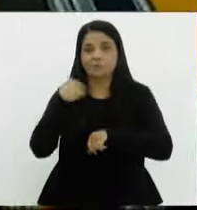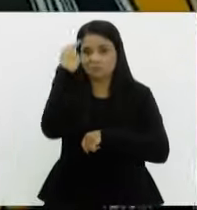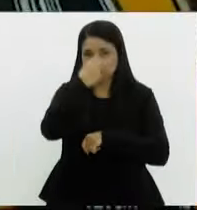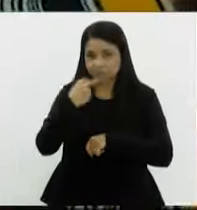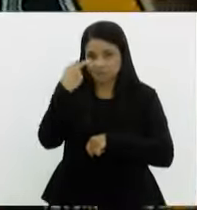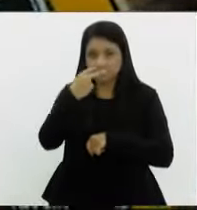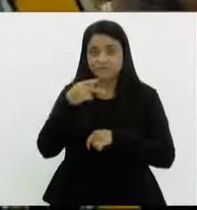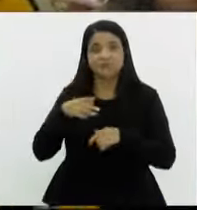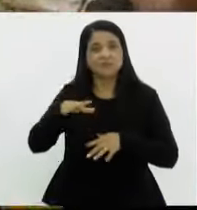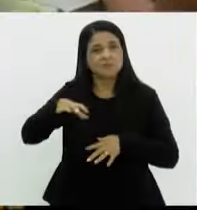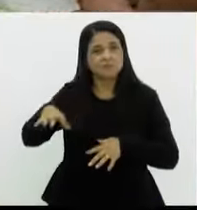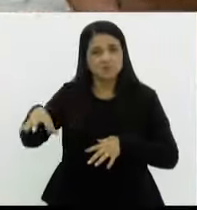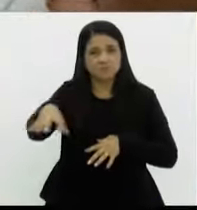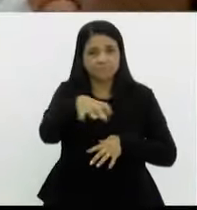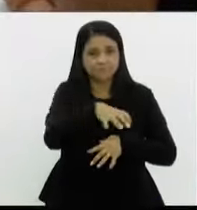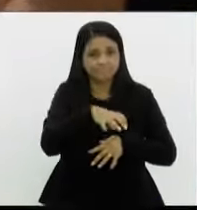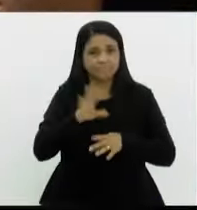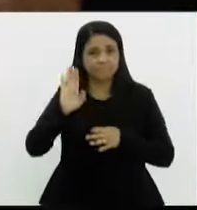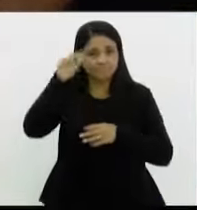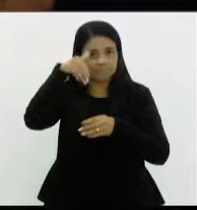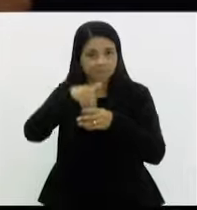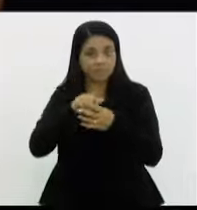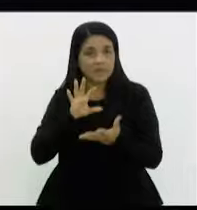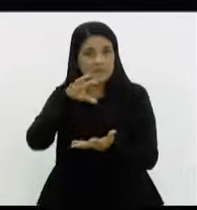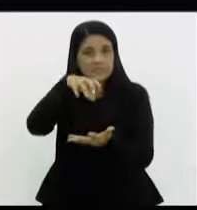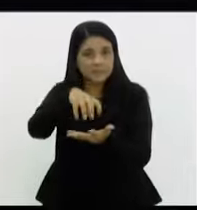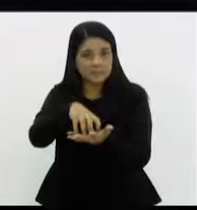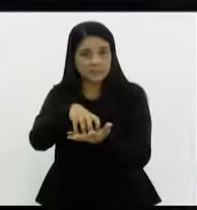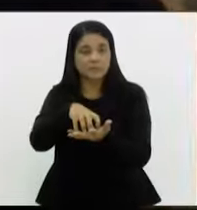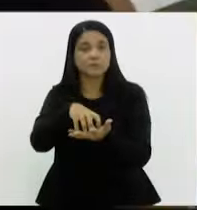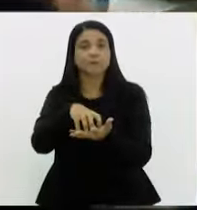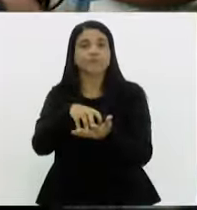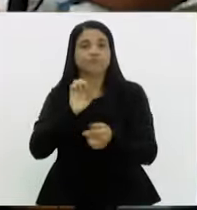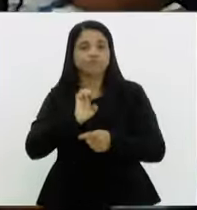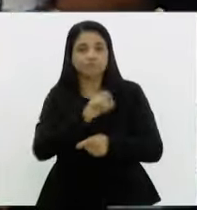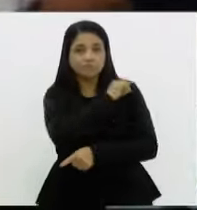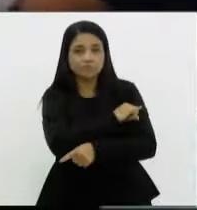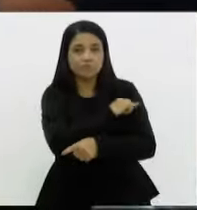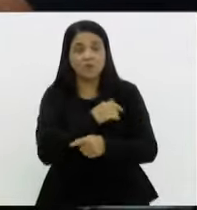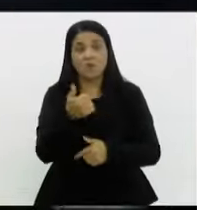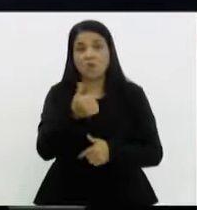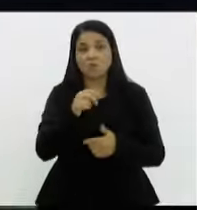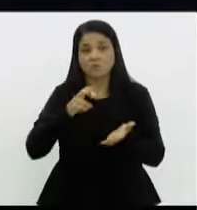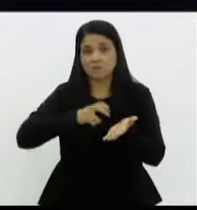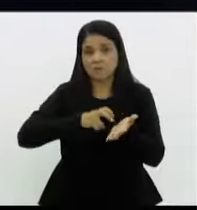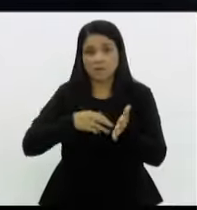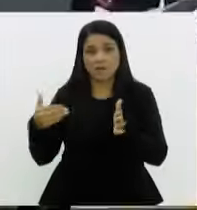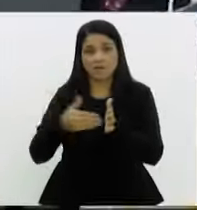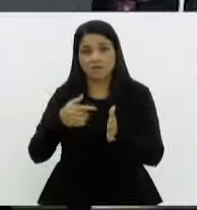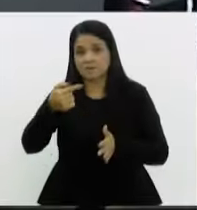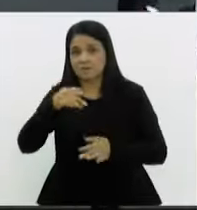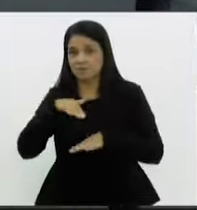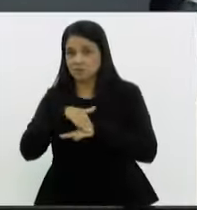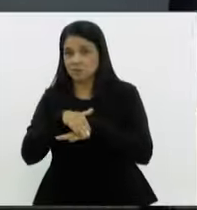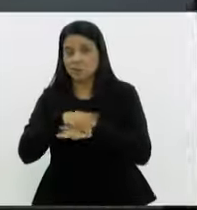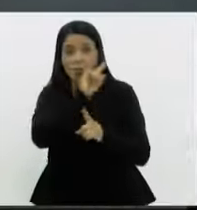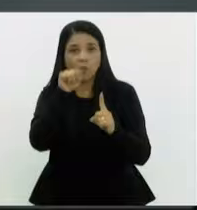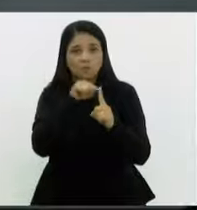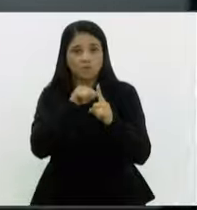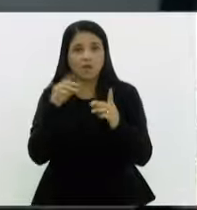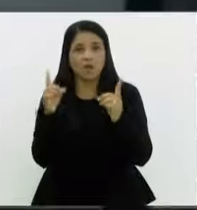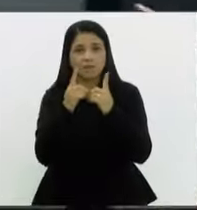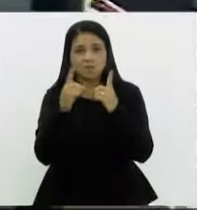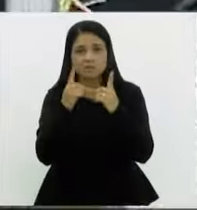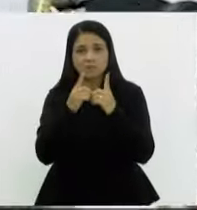As zonas eleitorais e centrais de atendimento ao eleitor do Estado passam a funcionar das 11 da manhã às 7 da noite. O objetivo é